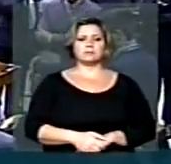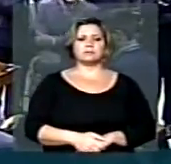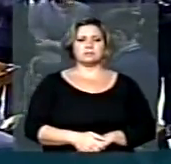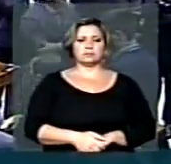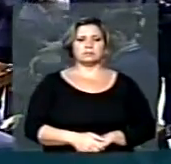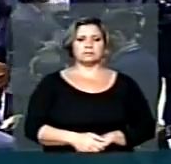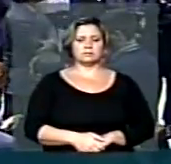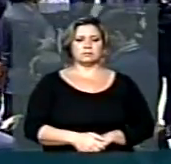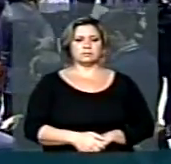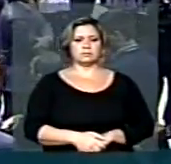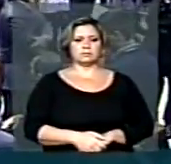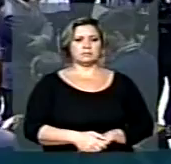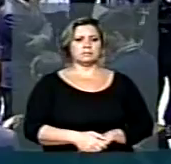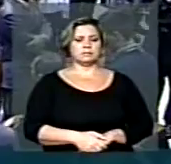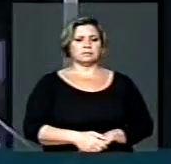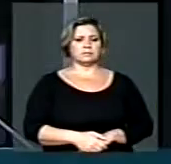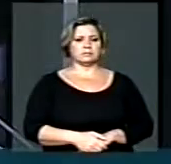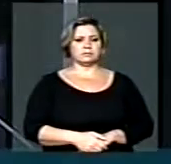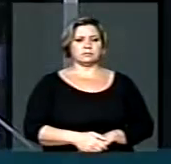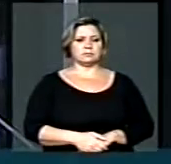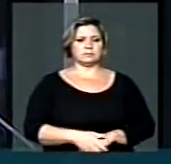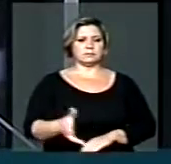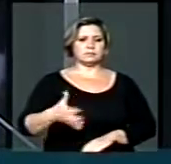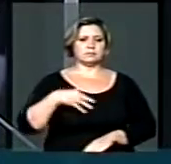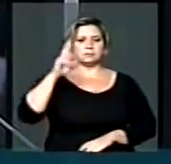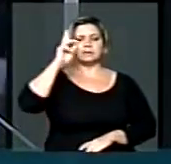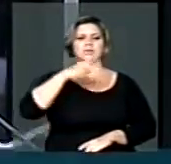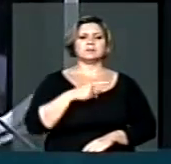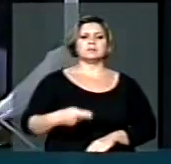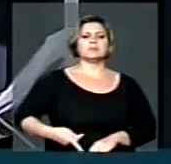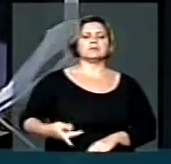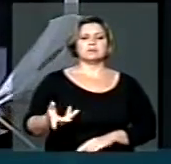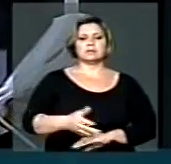lá, não dá nem para respirar. Não, lógico, daria. Obrigado. Senhor presidente,